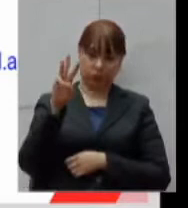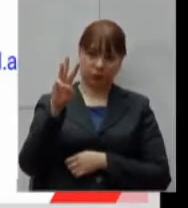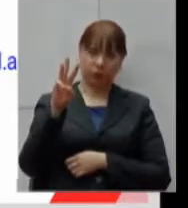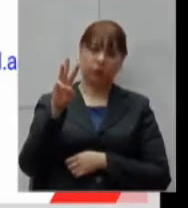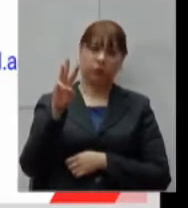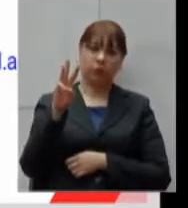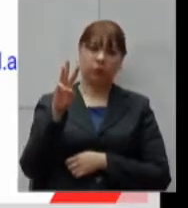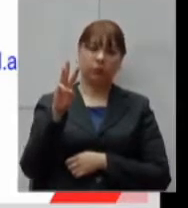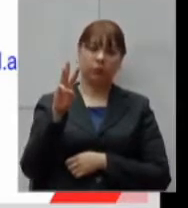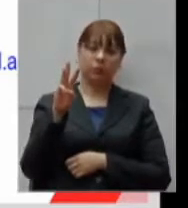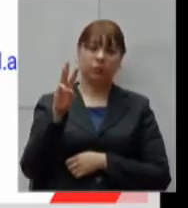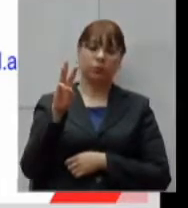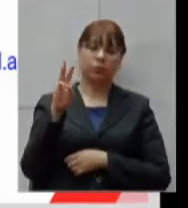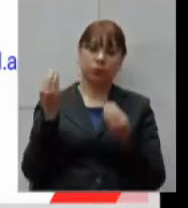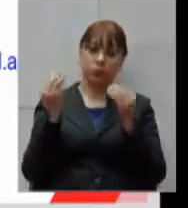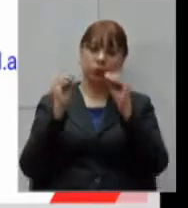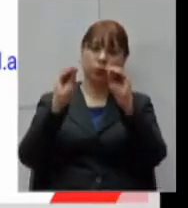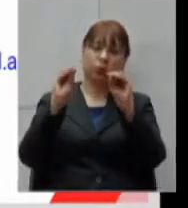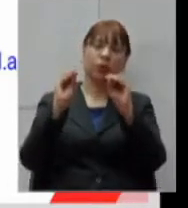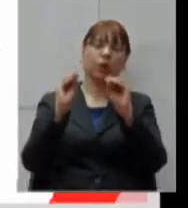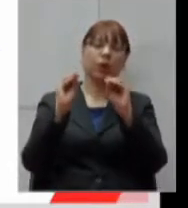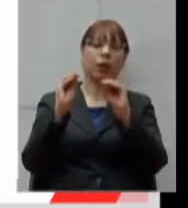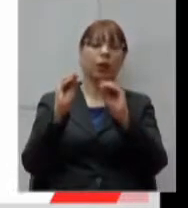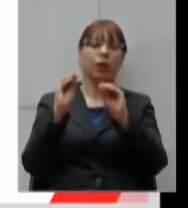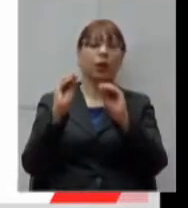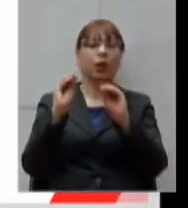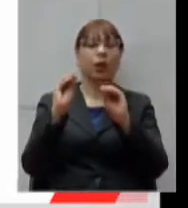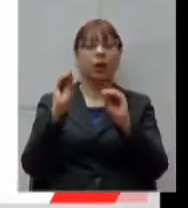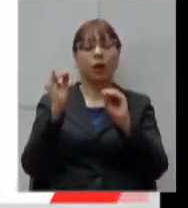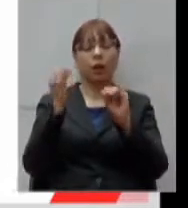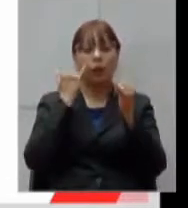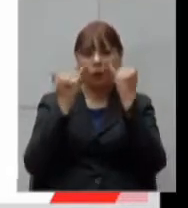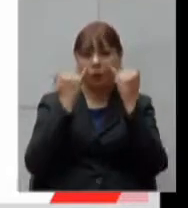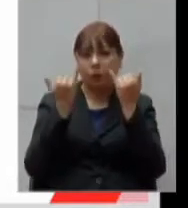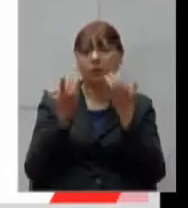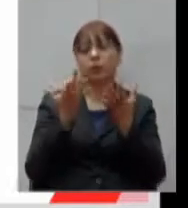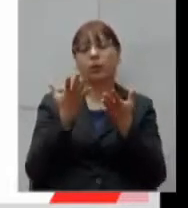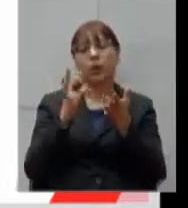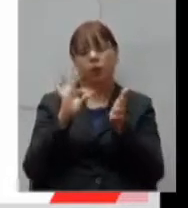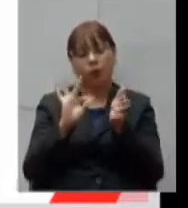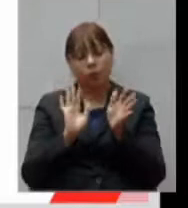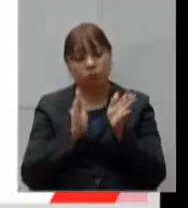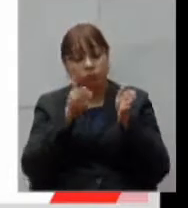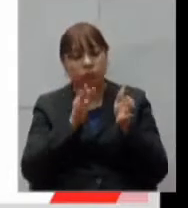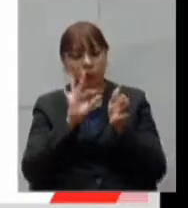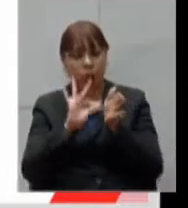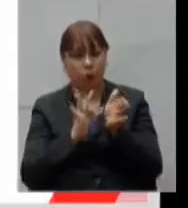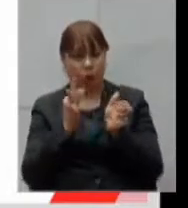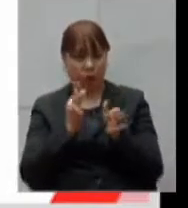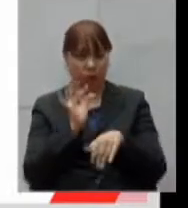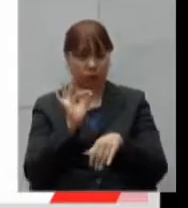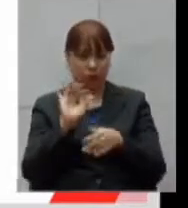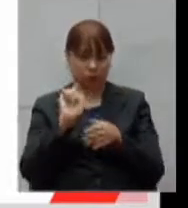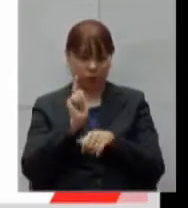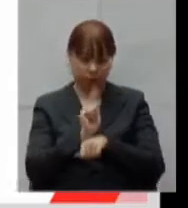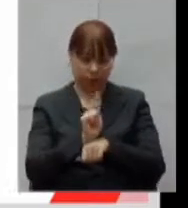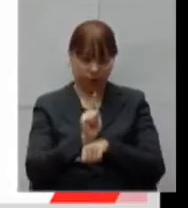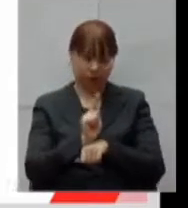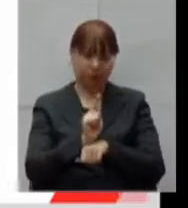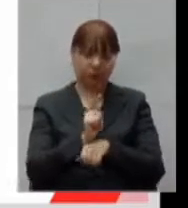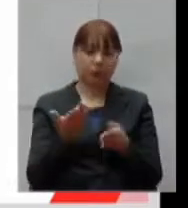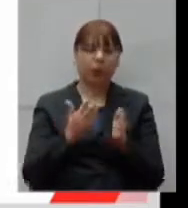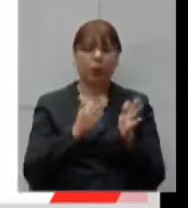todas as informações sobre esse contrato de gestão. Até o momento, nesse processo seletivo,